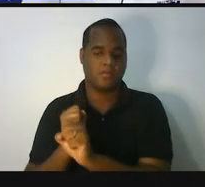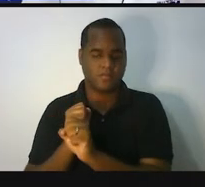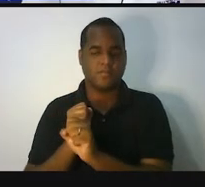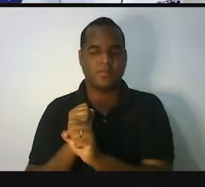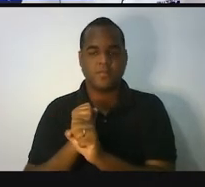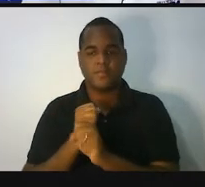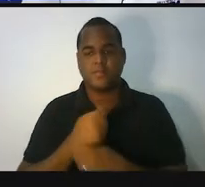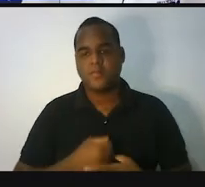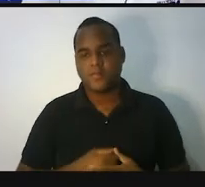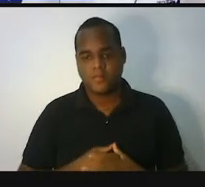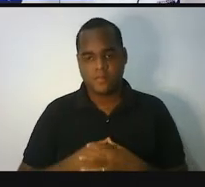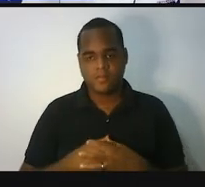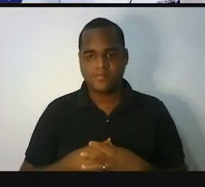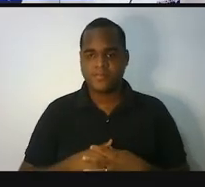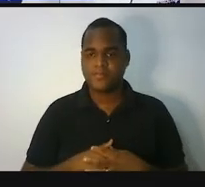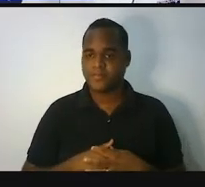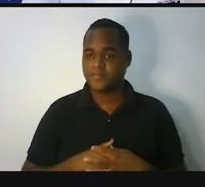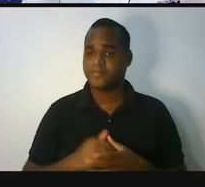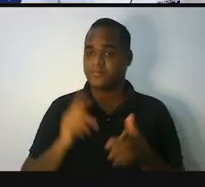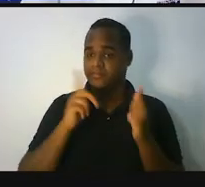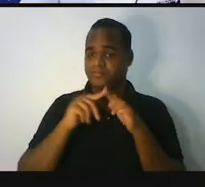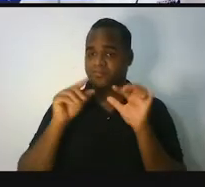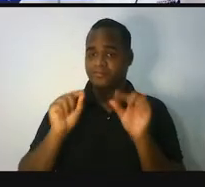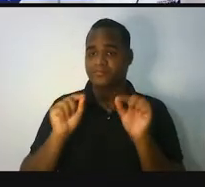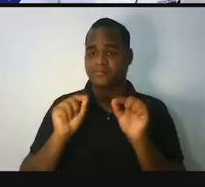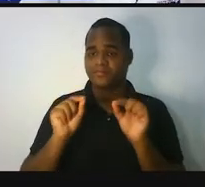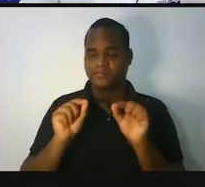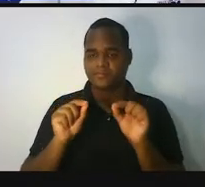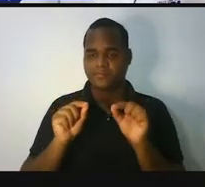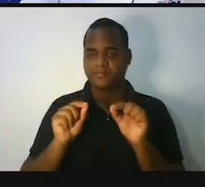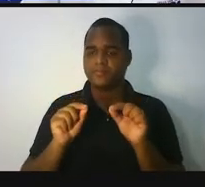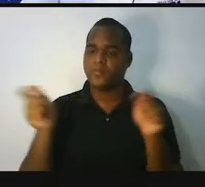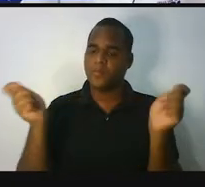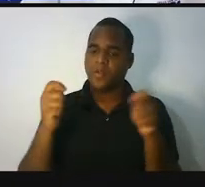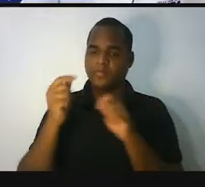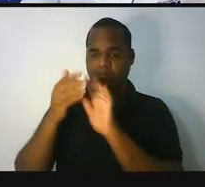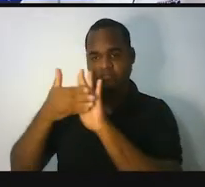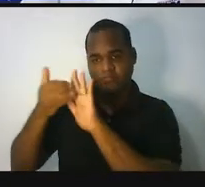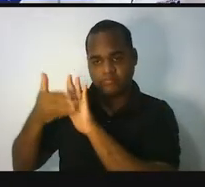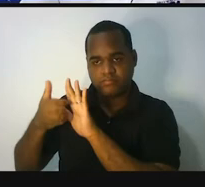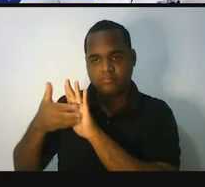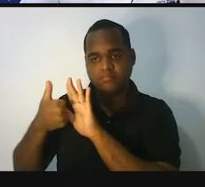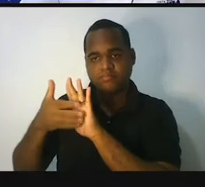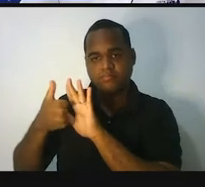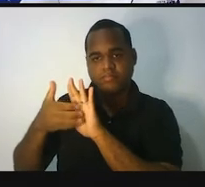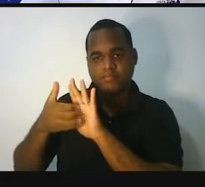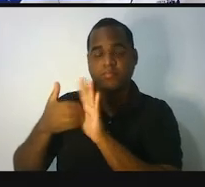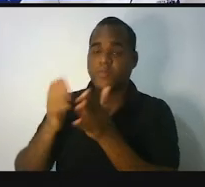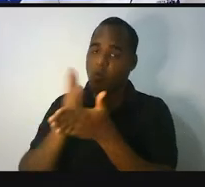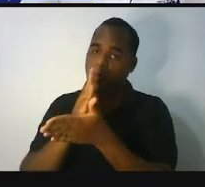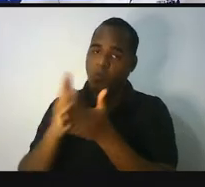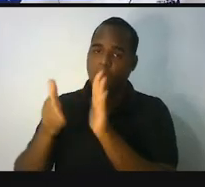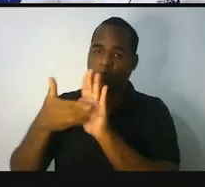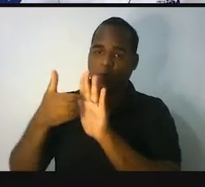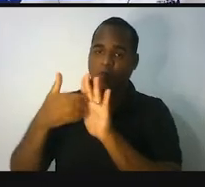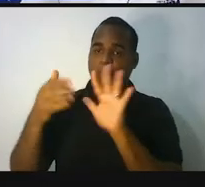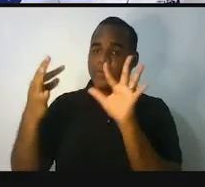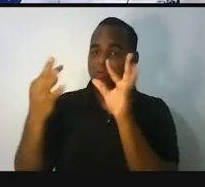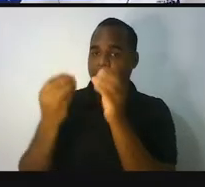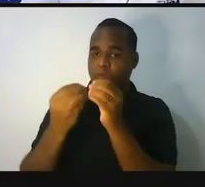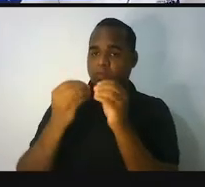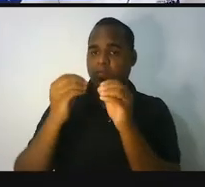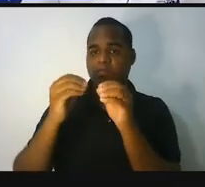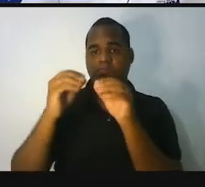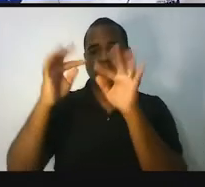o que é que eu vou fazer? Eu posso retirar todos esses